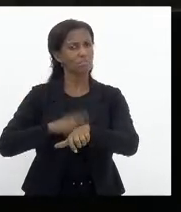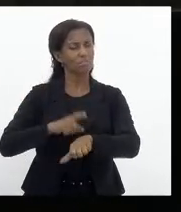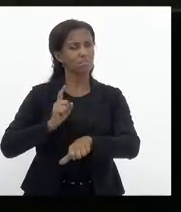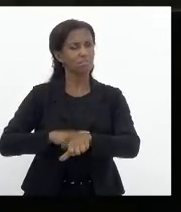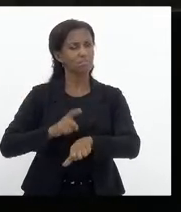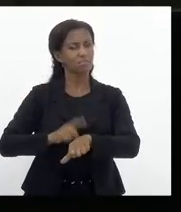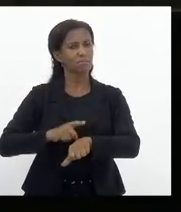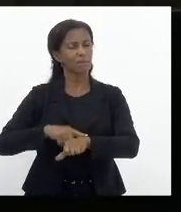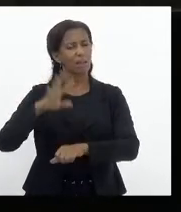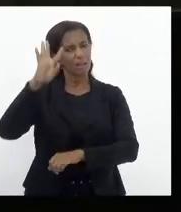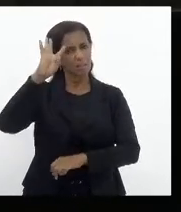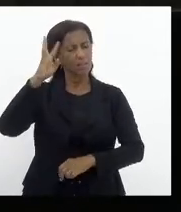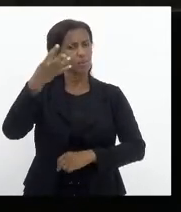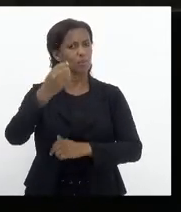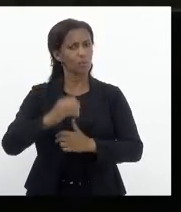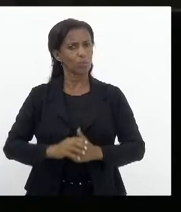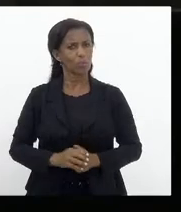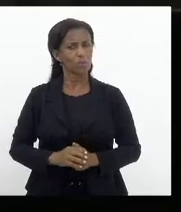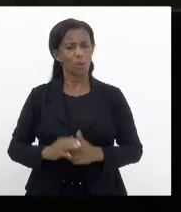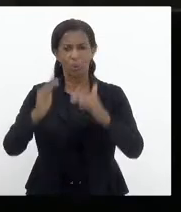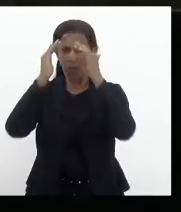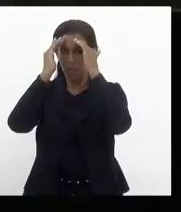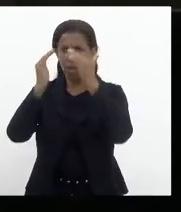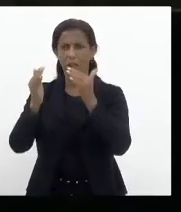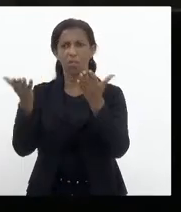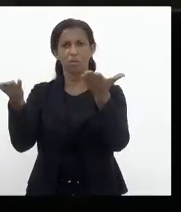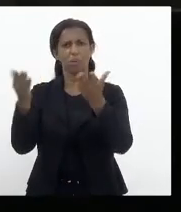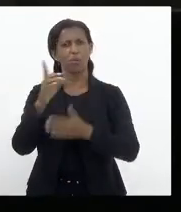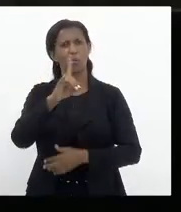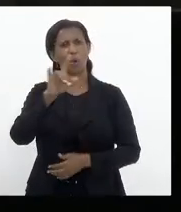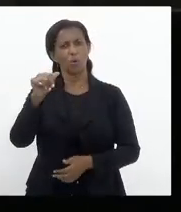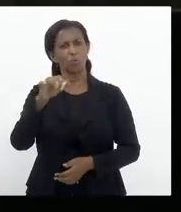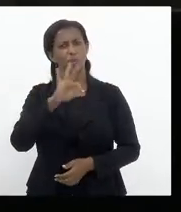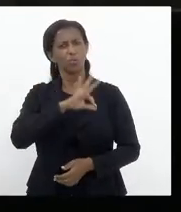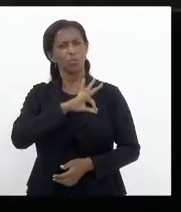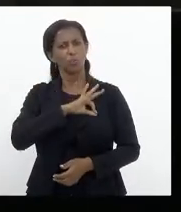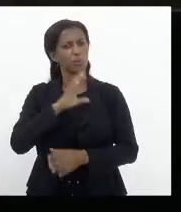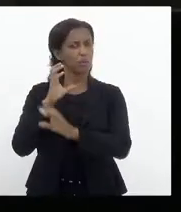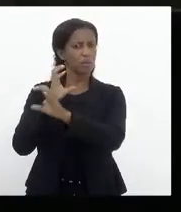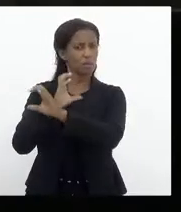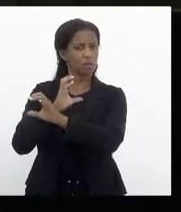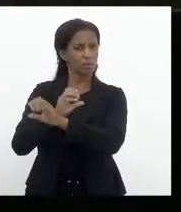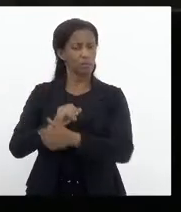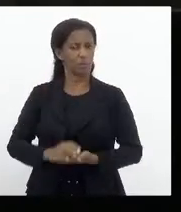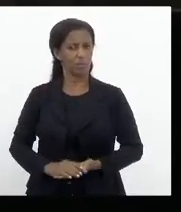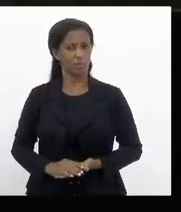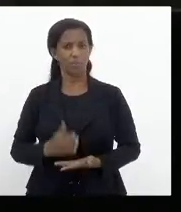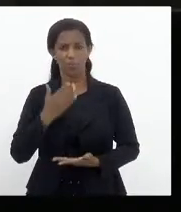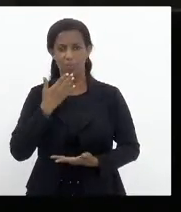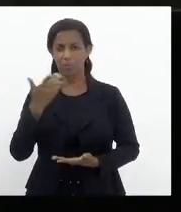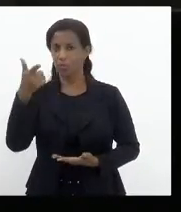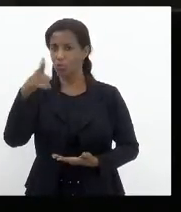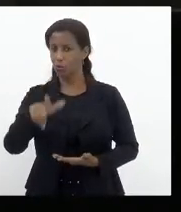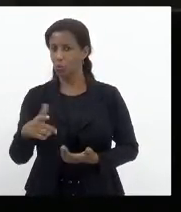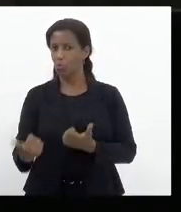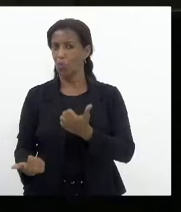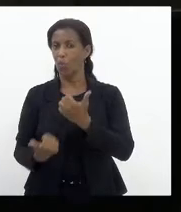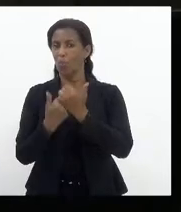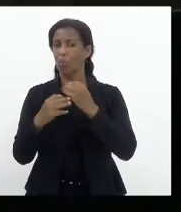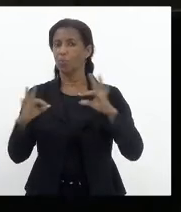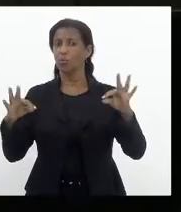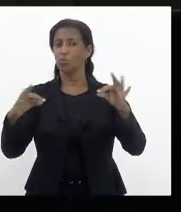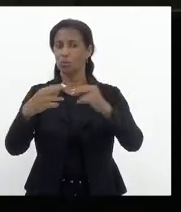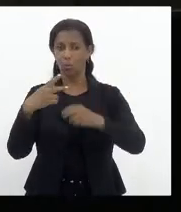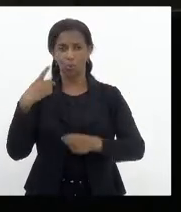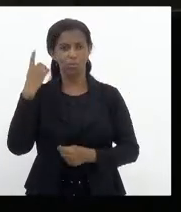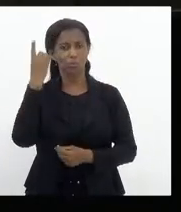dessa decisão em respeito ao Dia do Policial Civil. E eu conto, mais uma vez, com o apoio de todos os